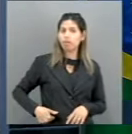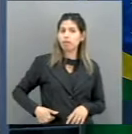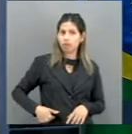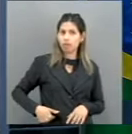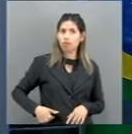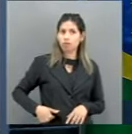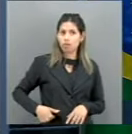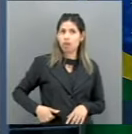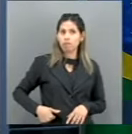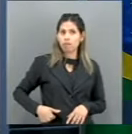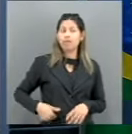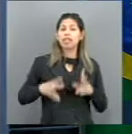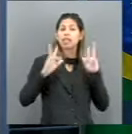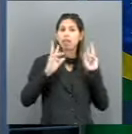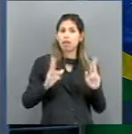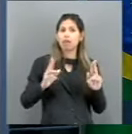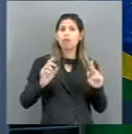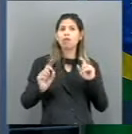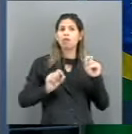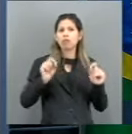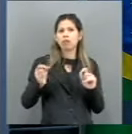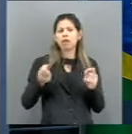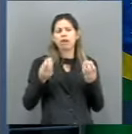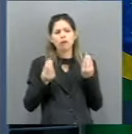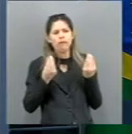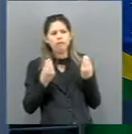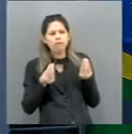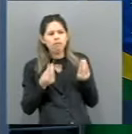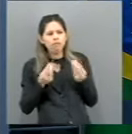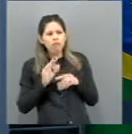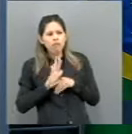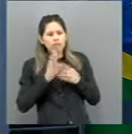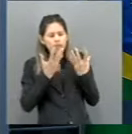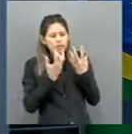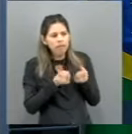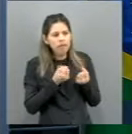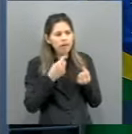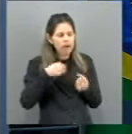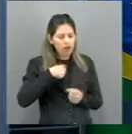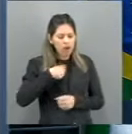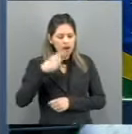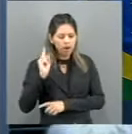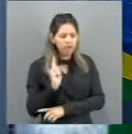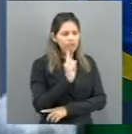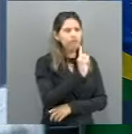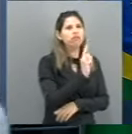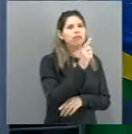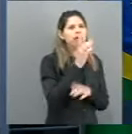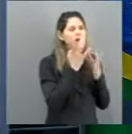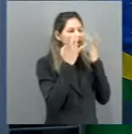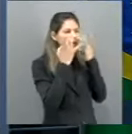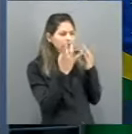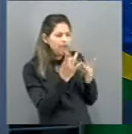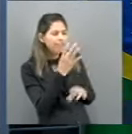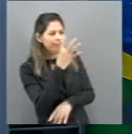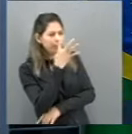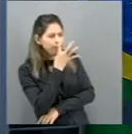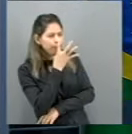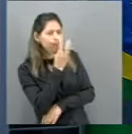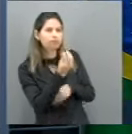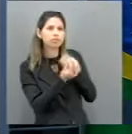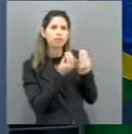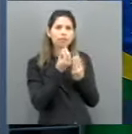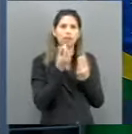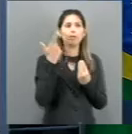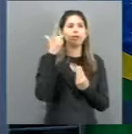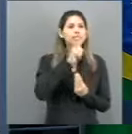como disse o Papa, a ser cúmplice. E eu fui lá, então, para ver o que está acontecendo e como é que podemos ajudar.